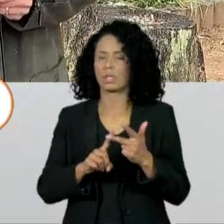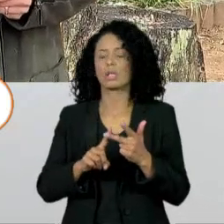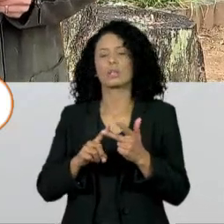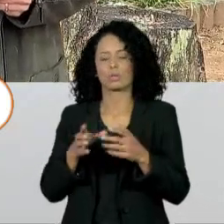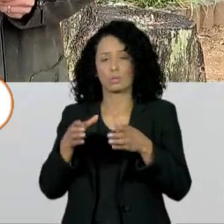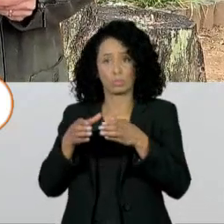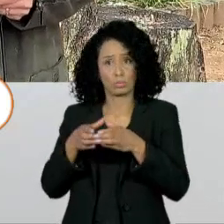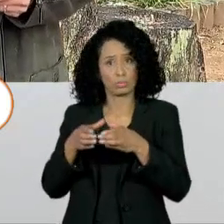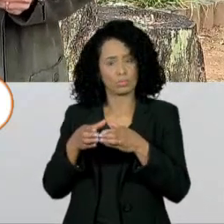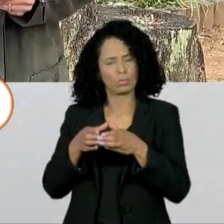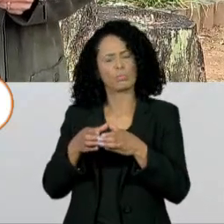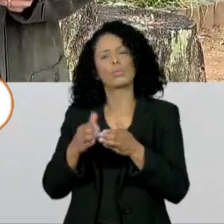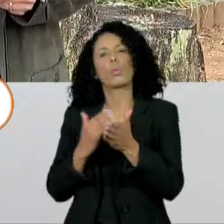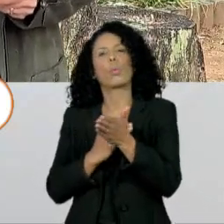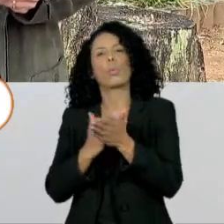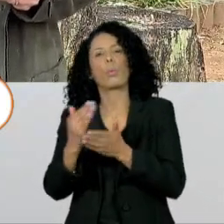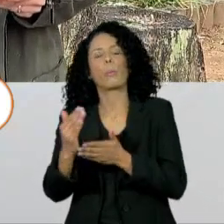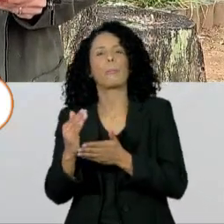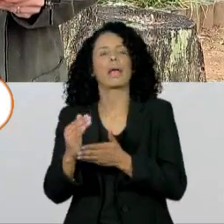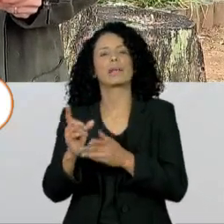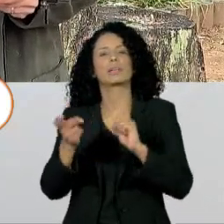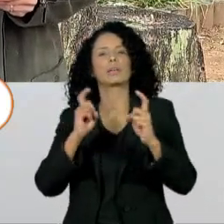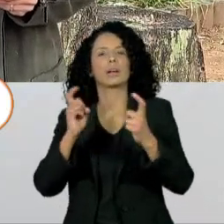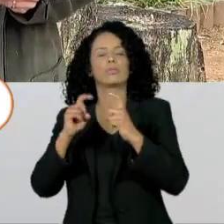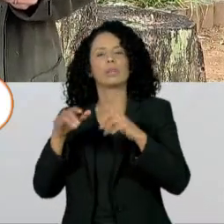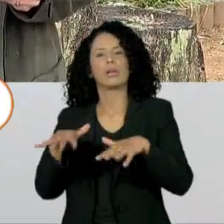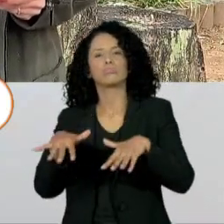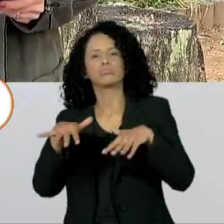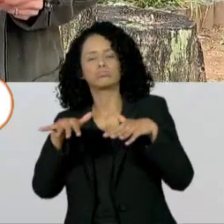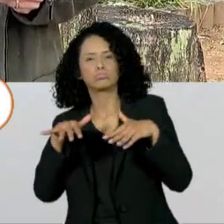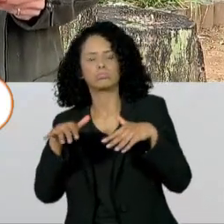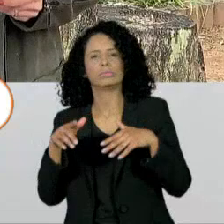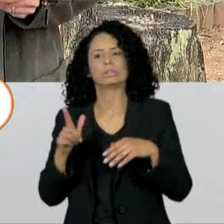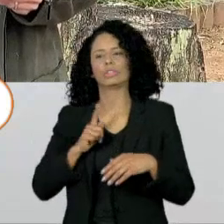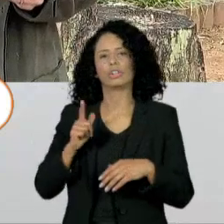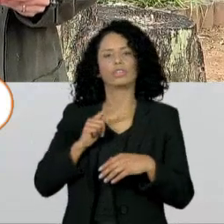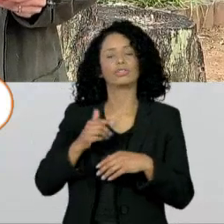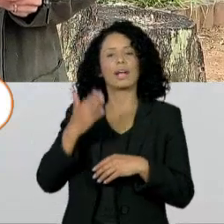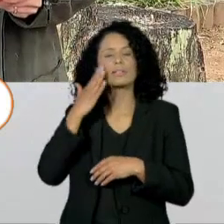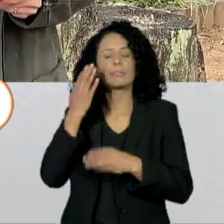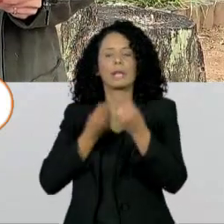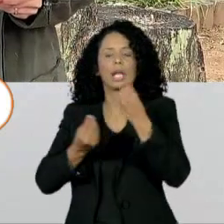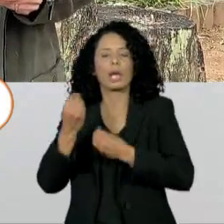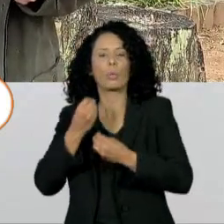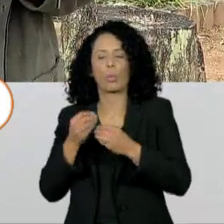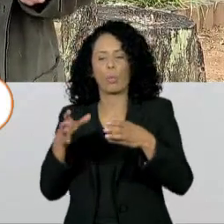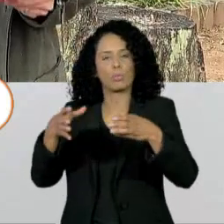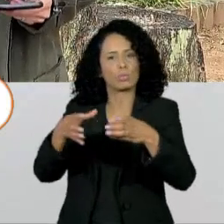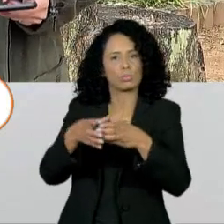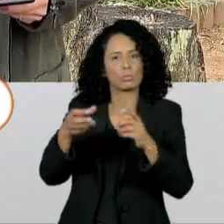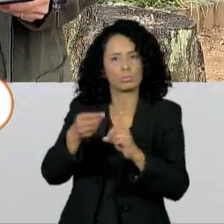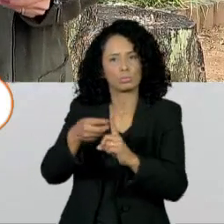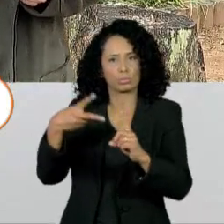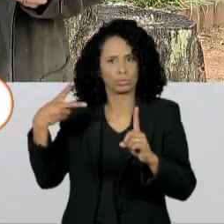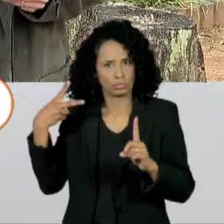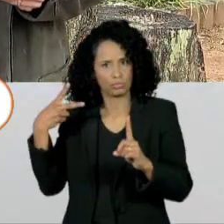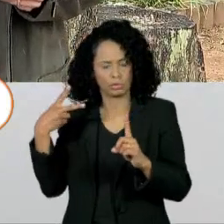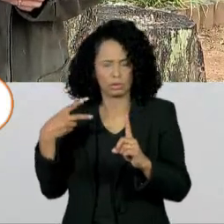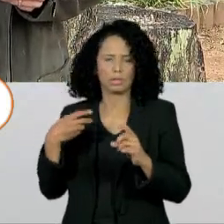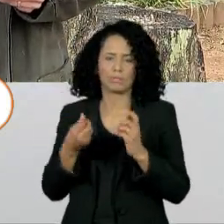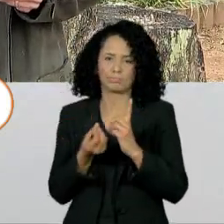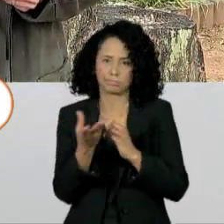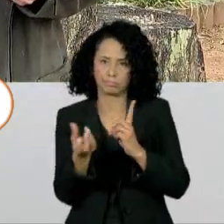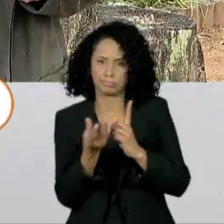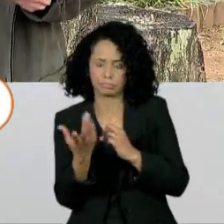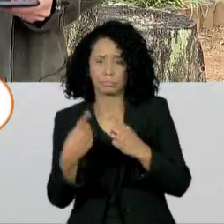deve começar a ouvir representantes da Univagia, que é a União dos Povos Indígenas do Vale do Javari, e deve ouvir também o ministro